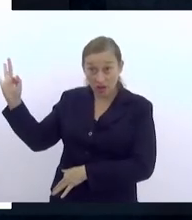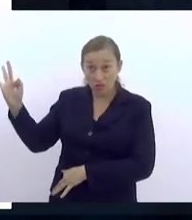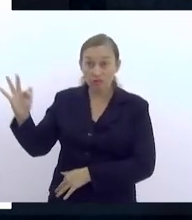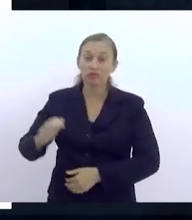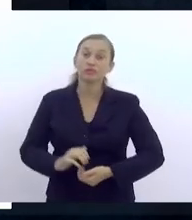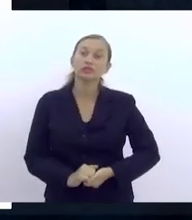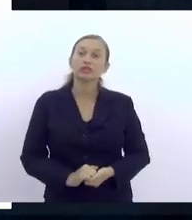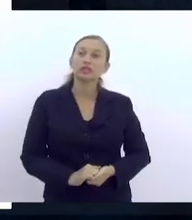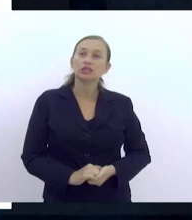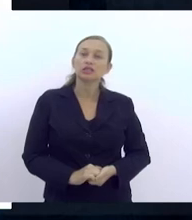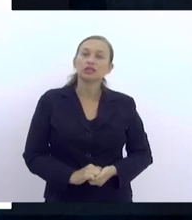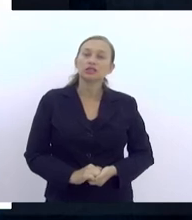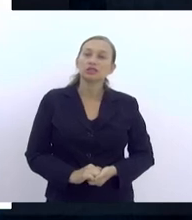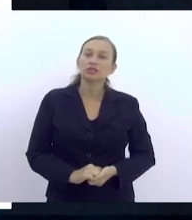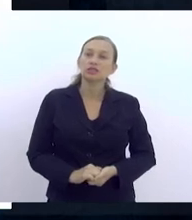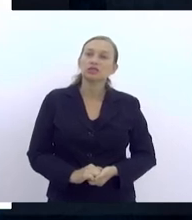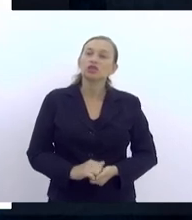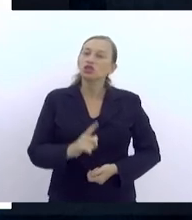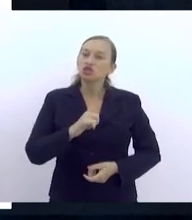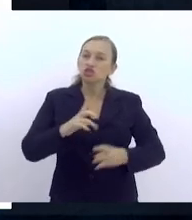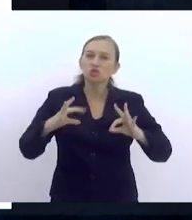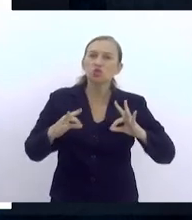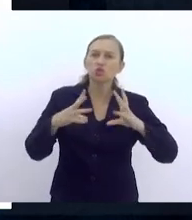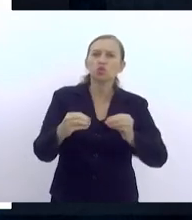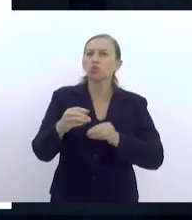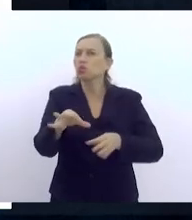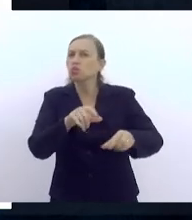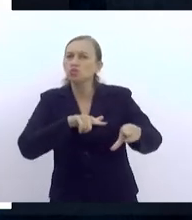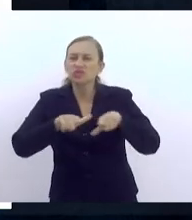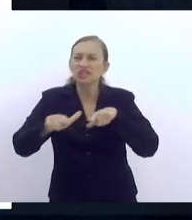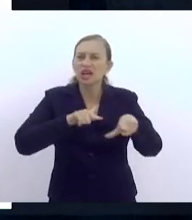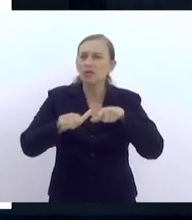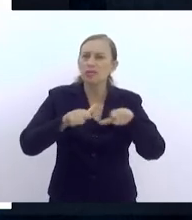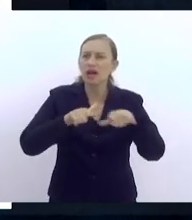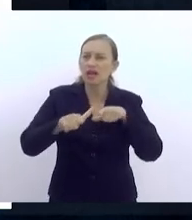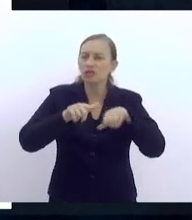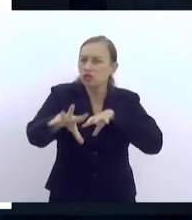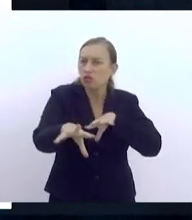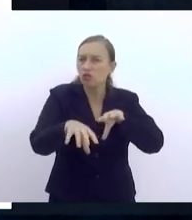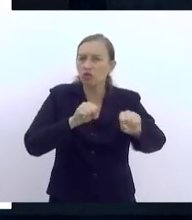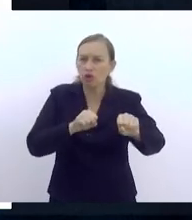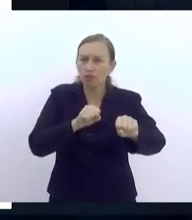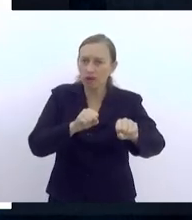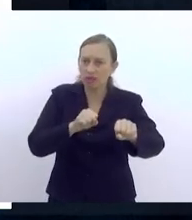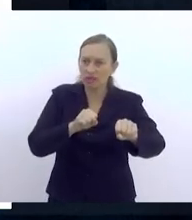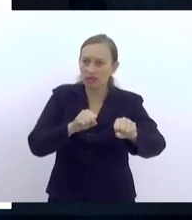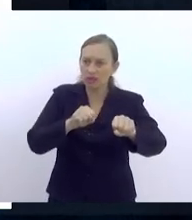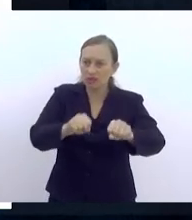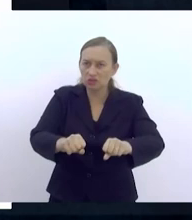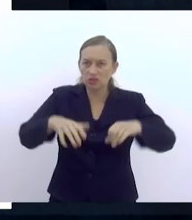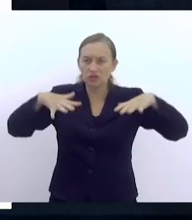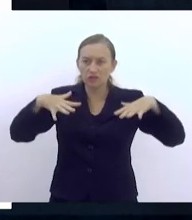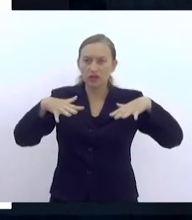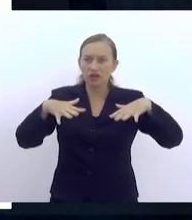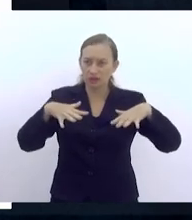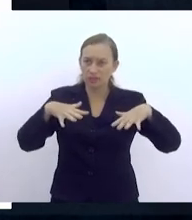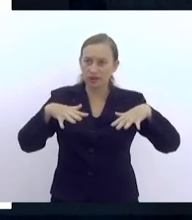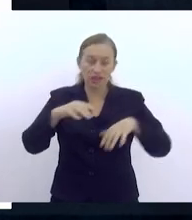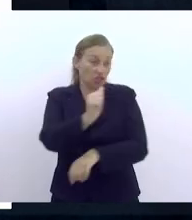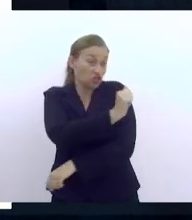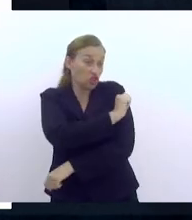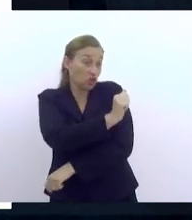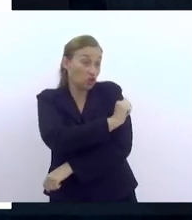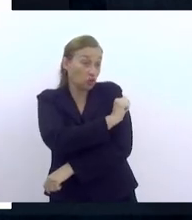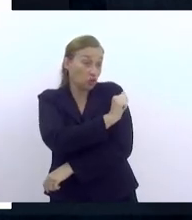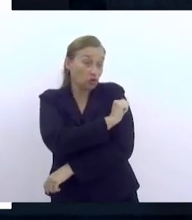que tinha, sobretudo, um trabalho de formação, assembleias de estudantes, de